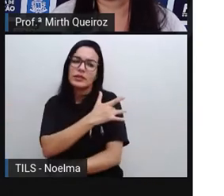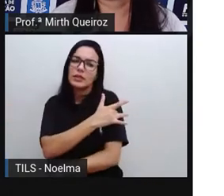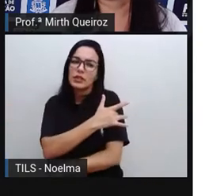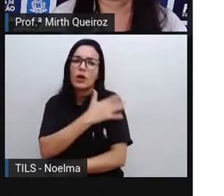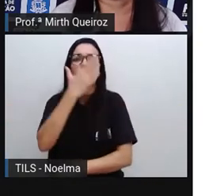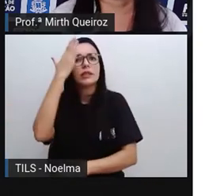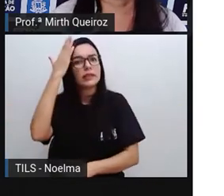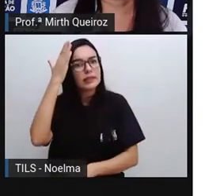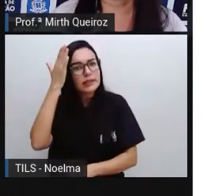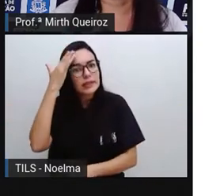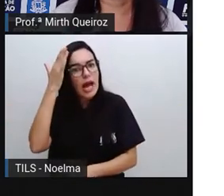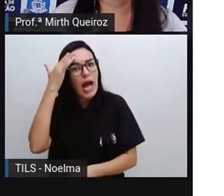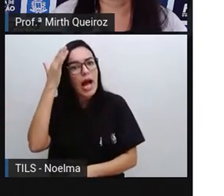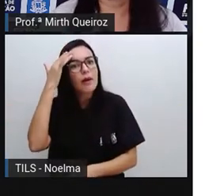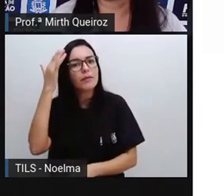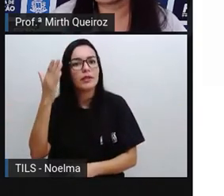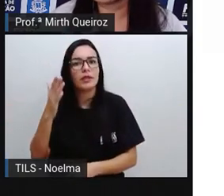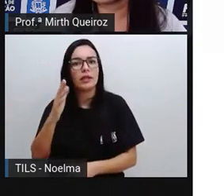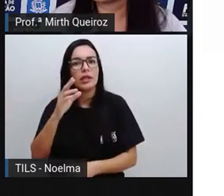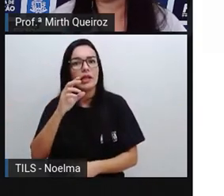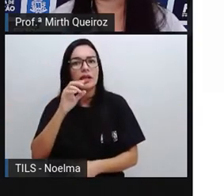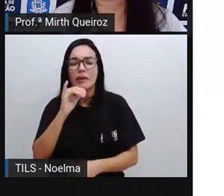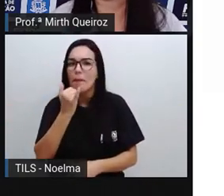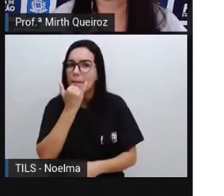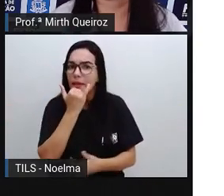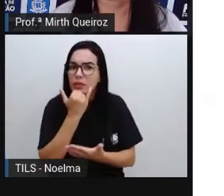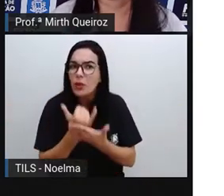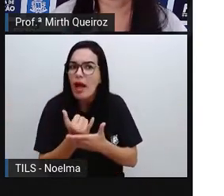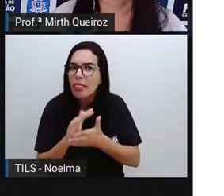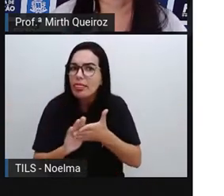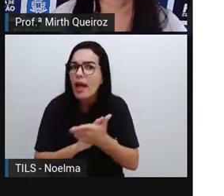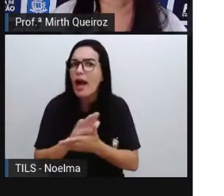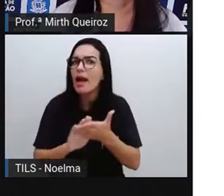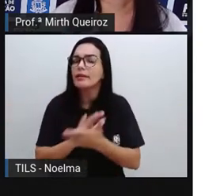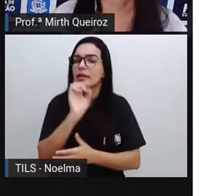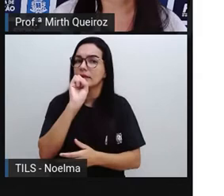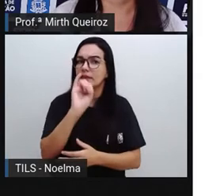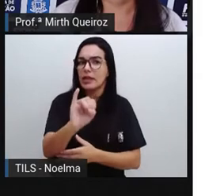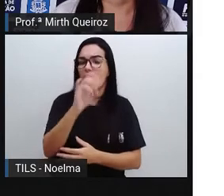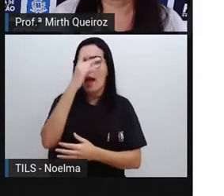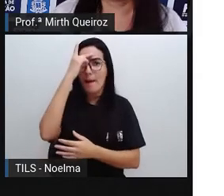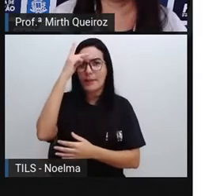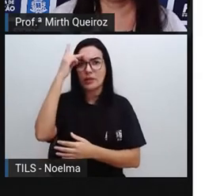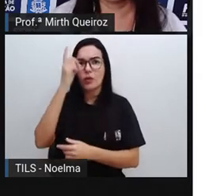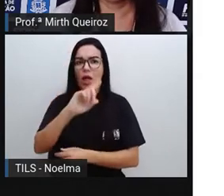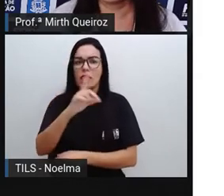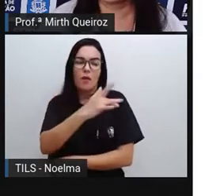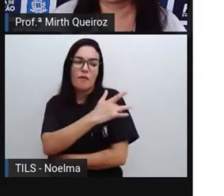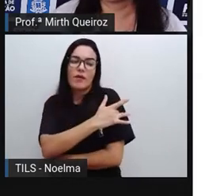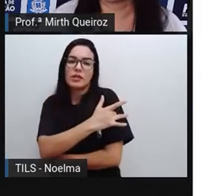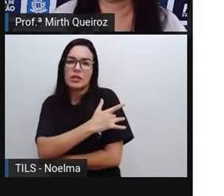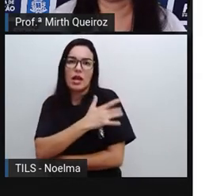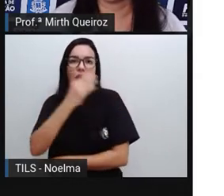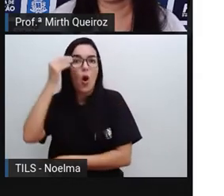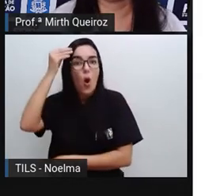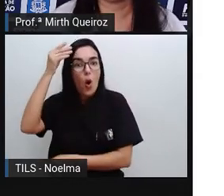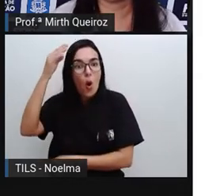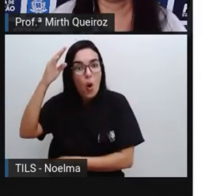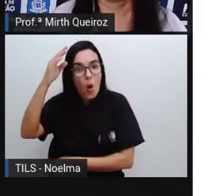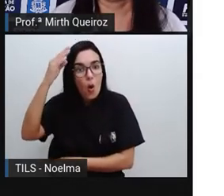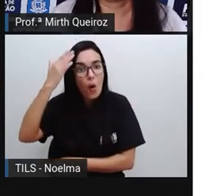né? Hoje, é meio que imperdoável uma pessoa não compreender